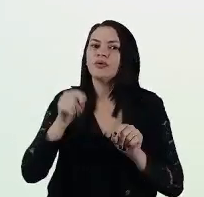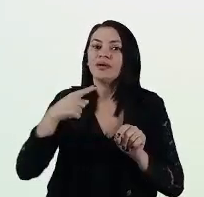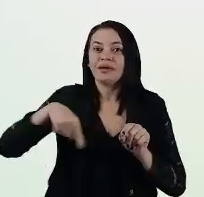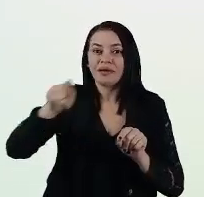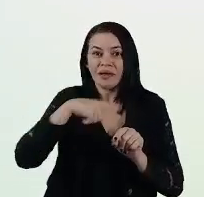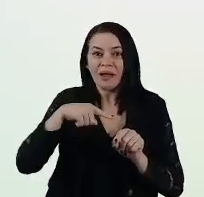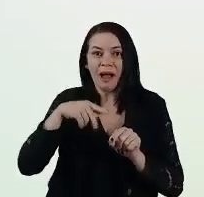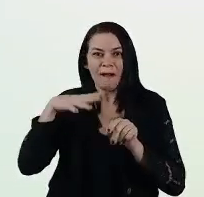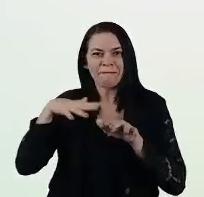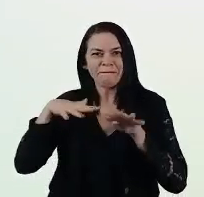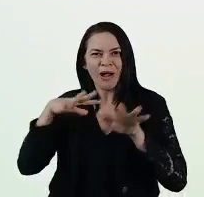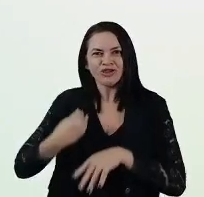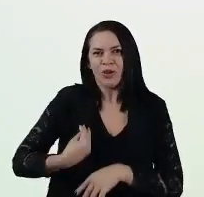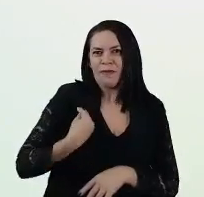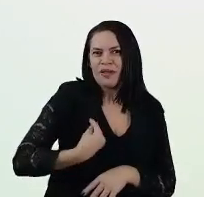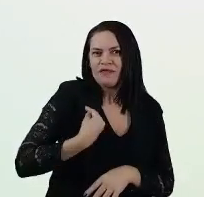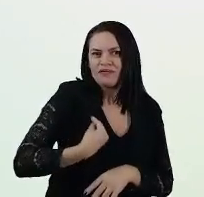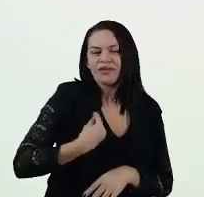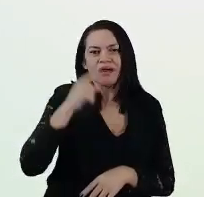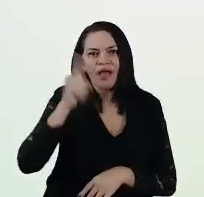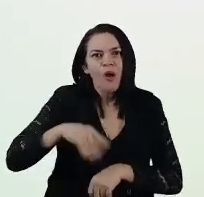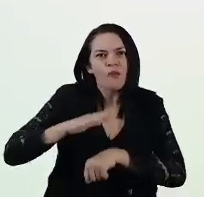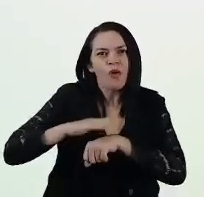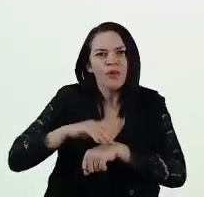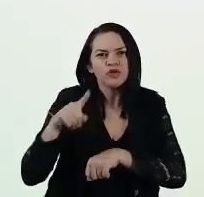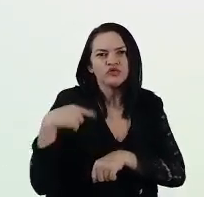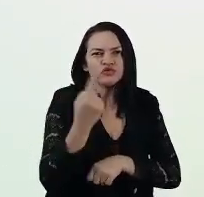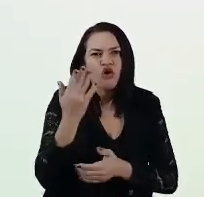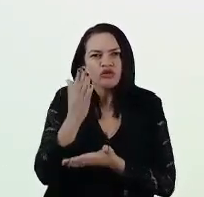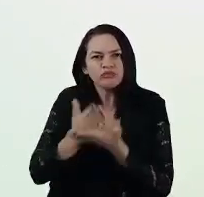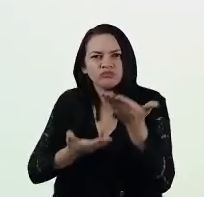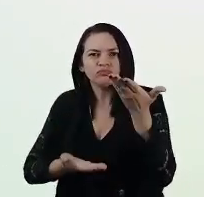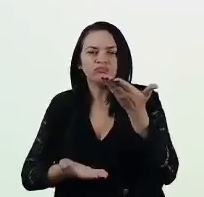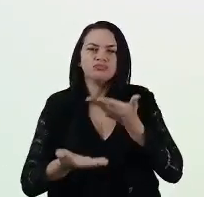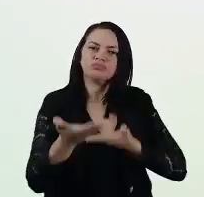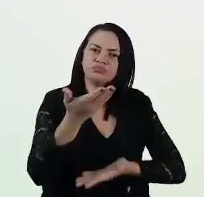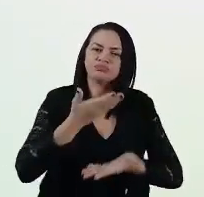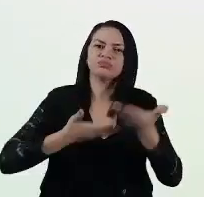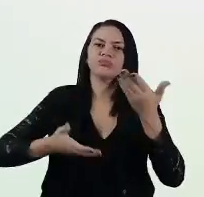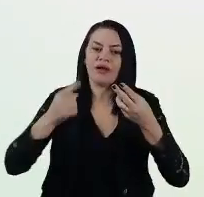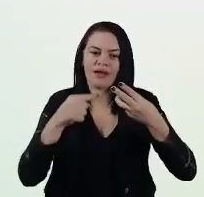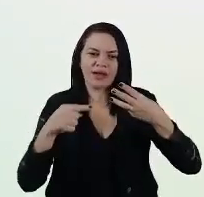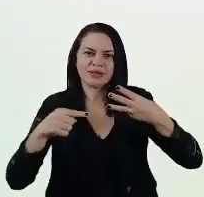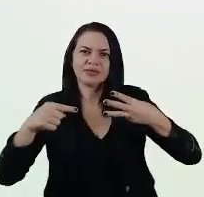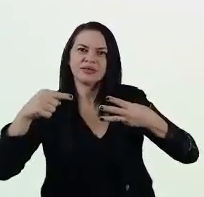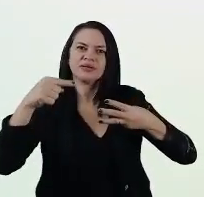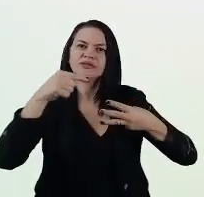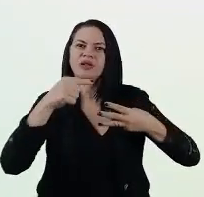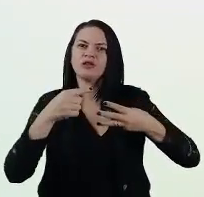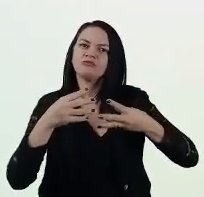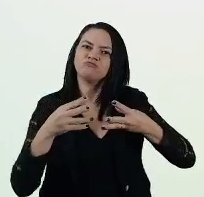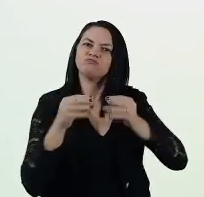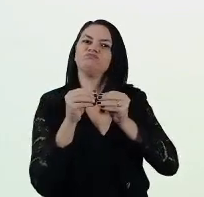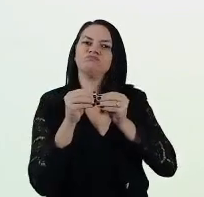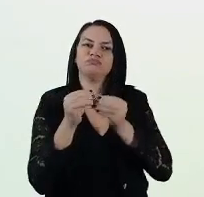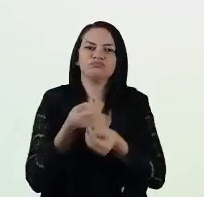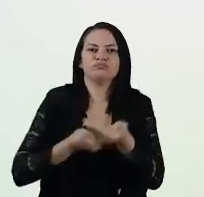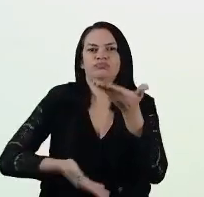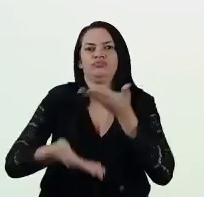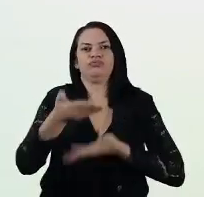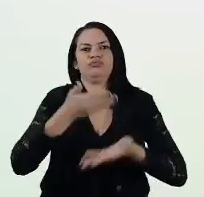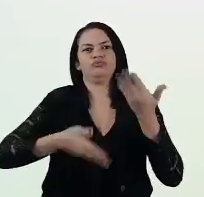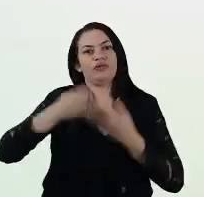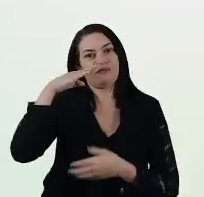marcha pela vida é o momento de nós partilharmos essas três dimensões que são